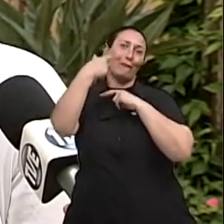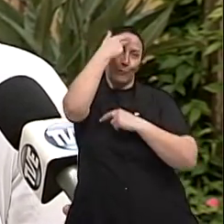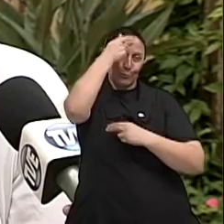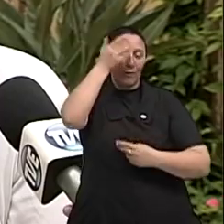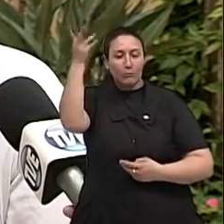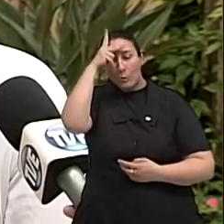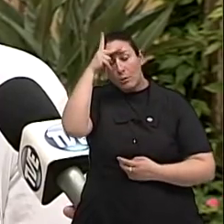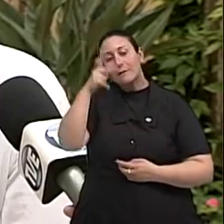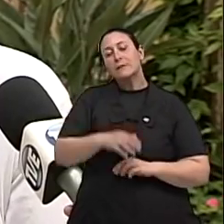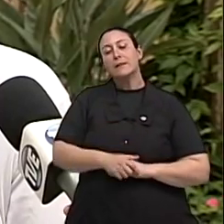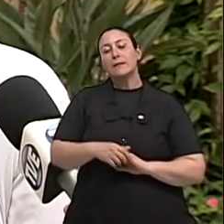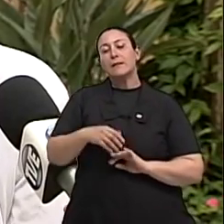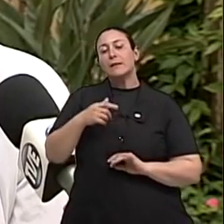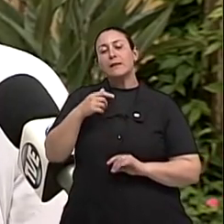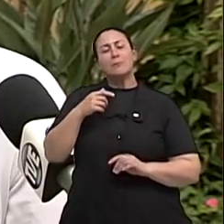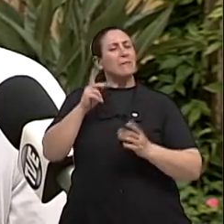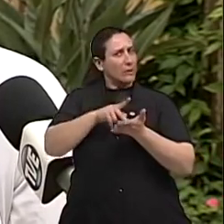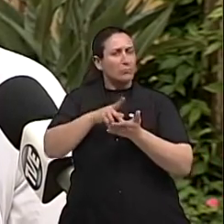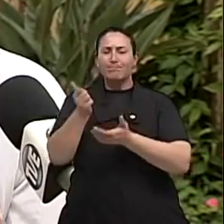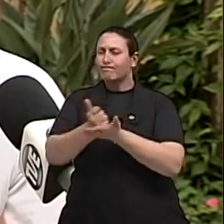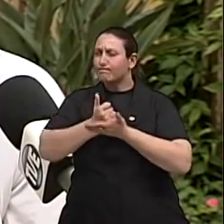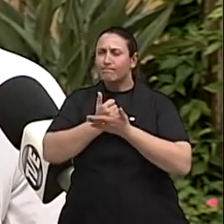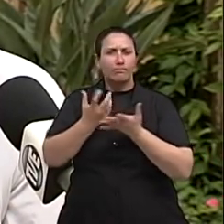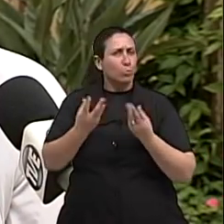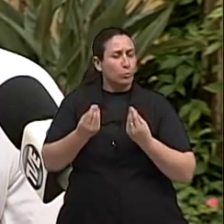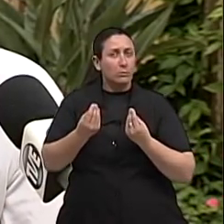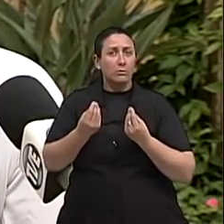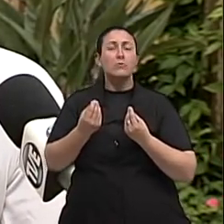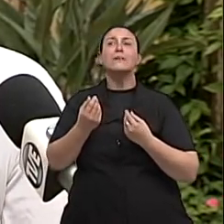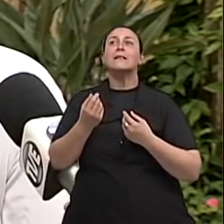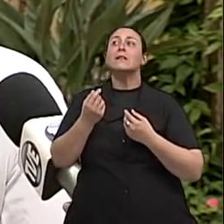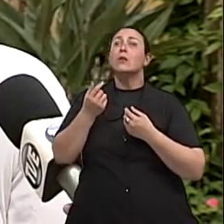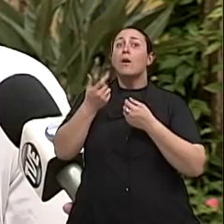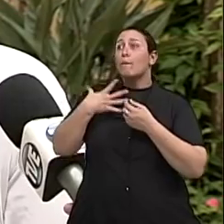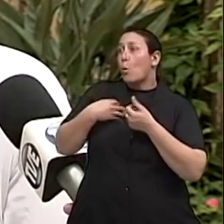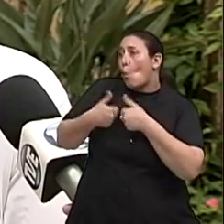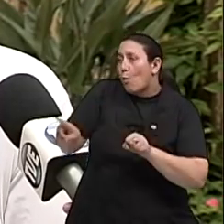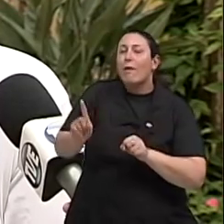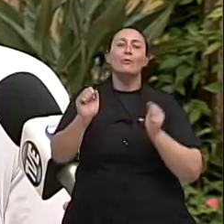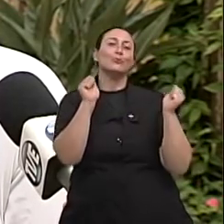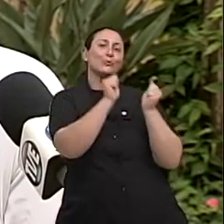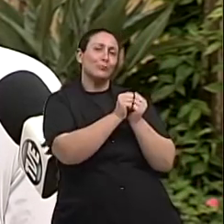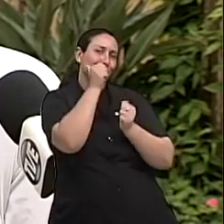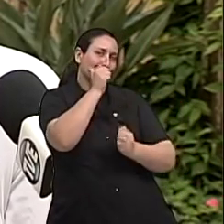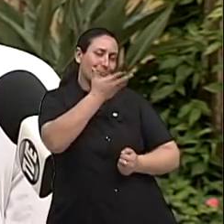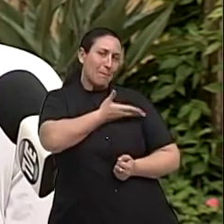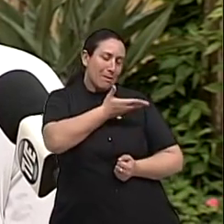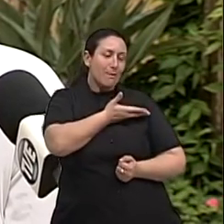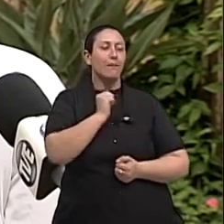Mas, foi realmente, foi meu apoio, na ausência dele, foi essa amiga, né, e esse primo que moram aqui.